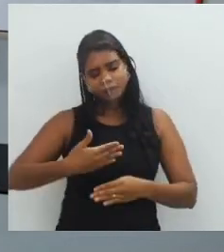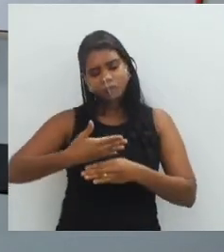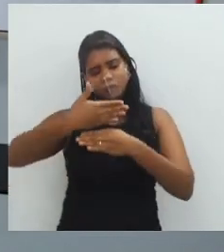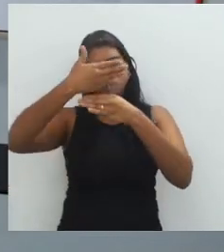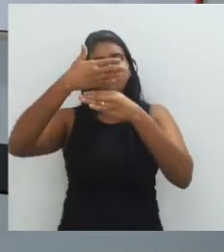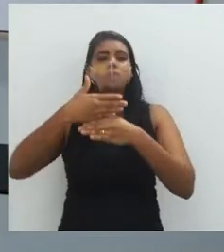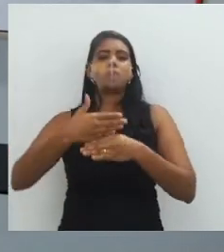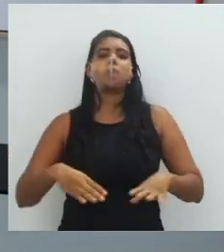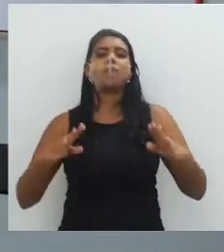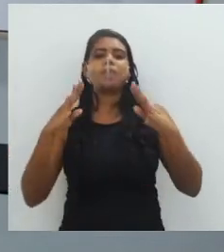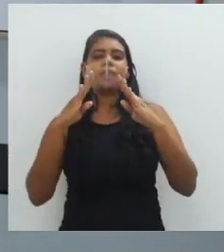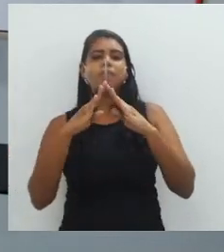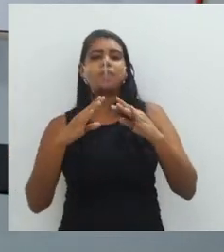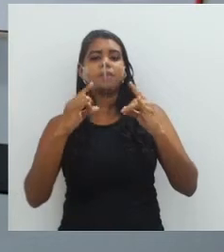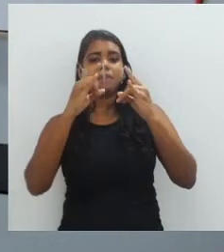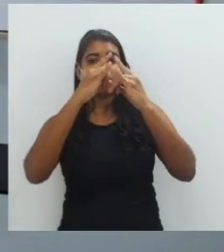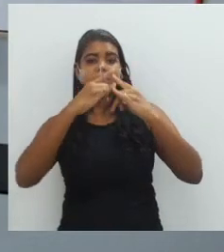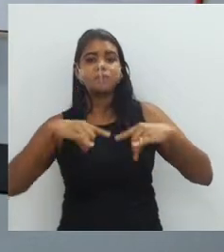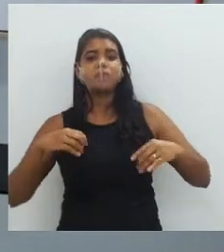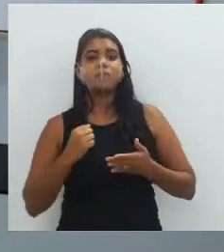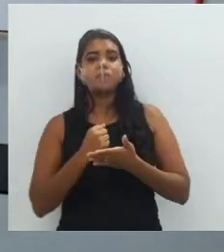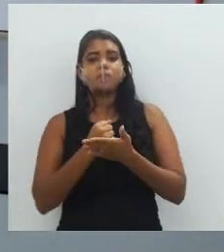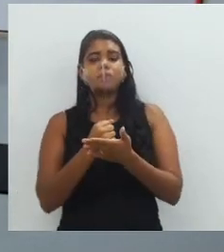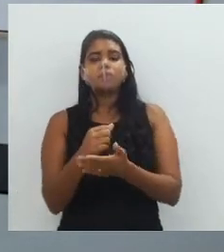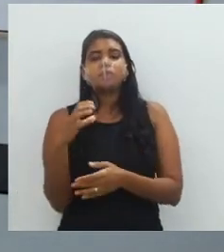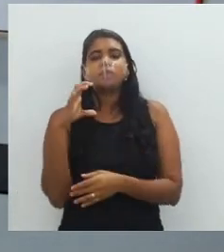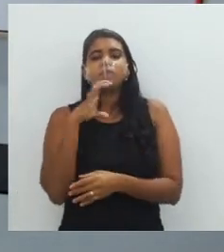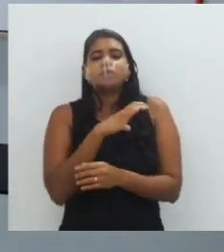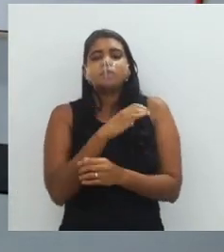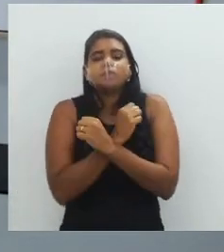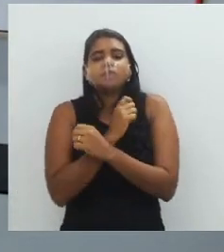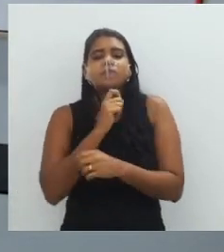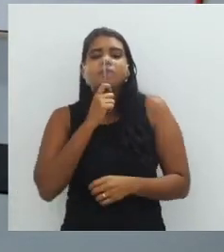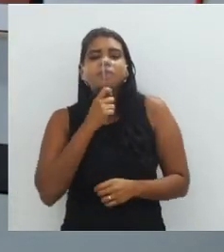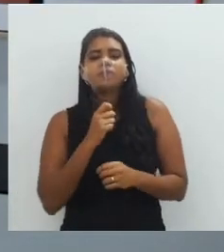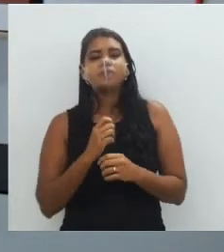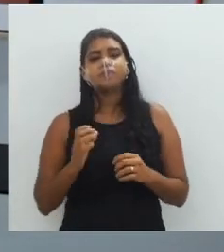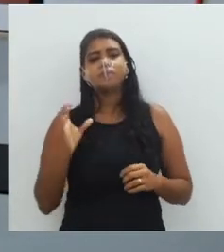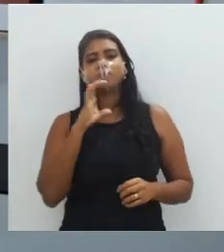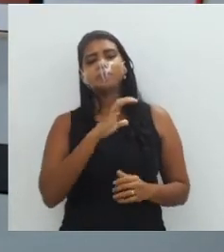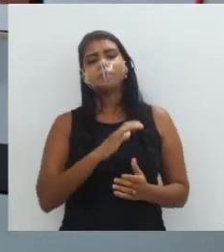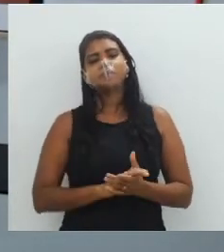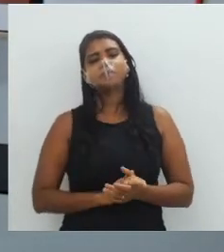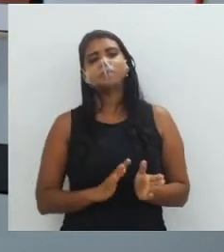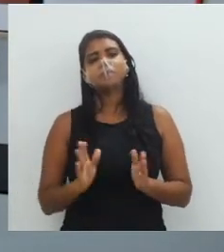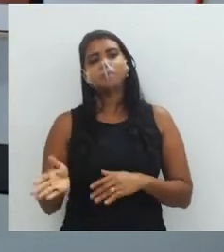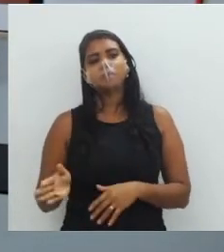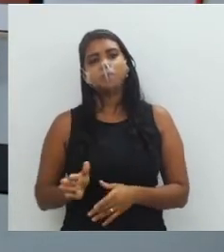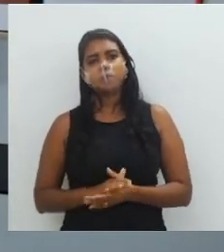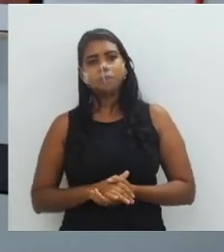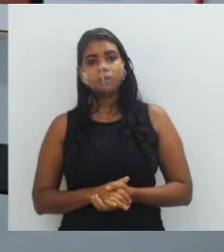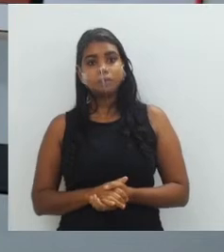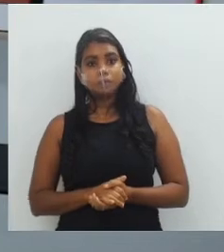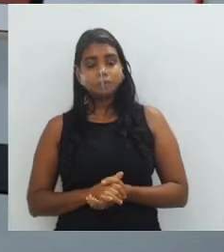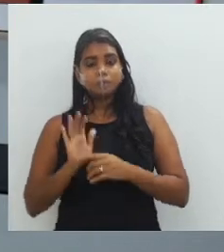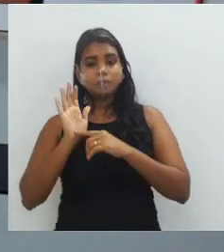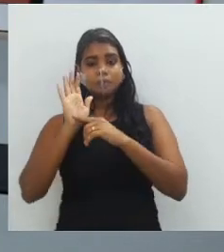casas ou dos palácios para ajudar a aquecer no período de inverno. Então, olha só. Eu trouxe para vocês, hoje,